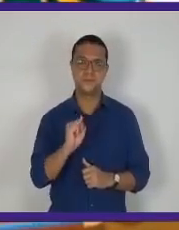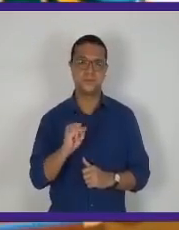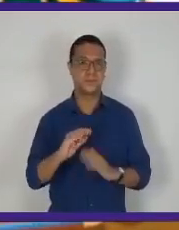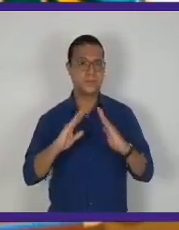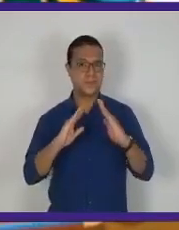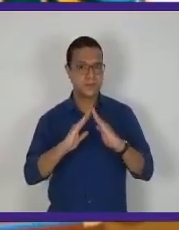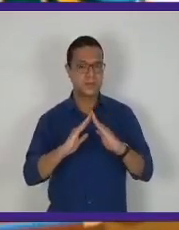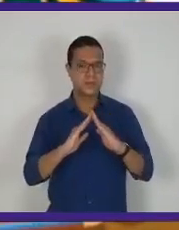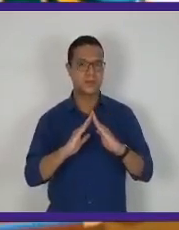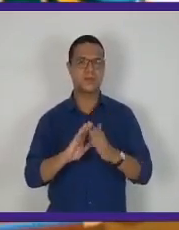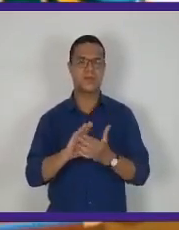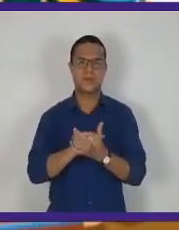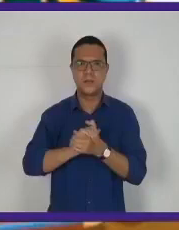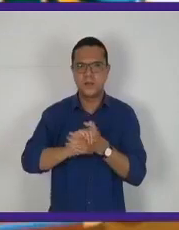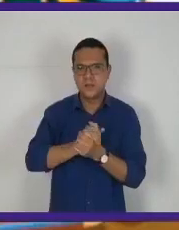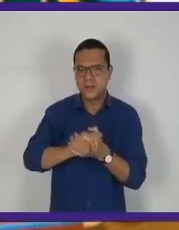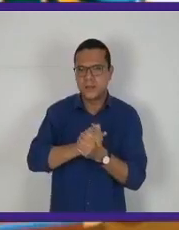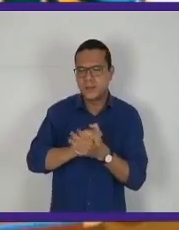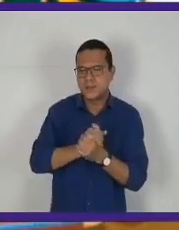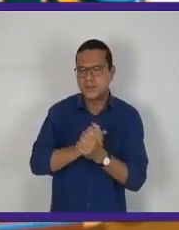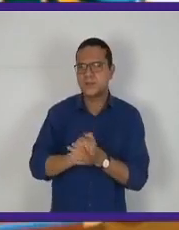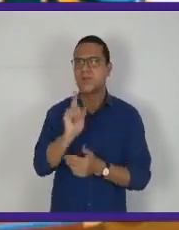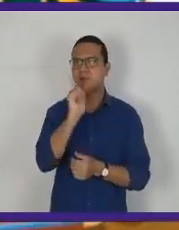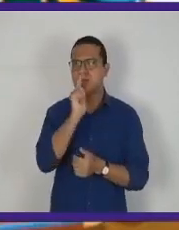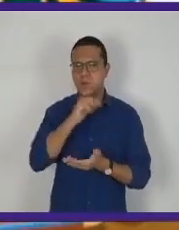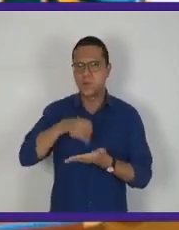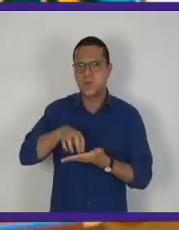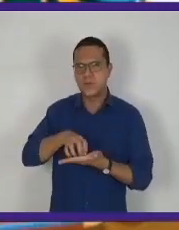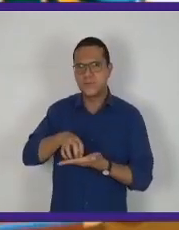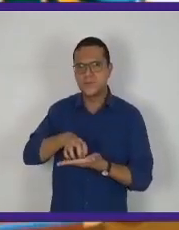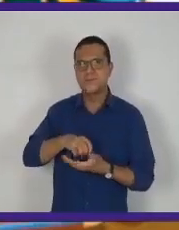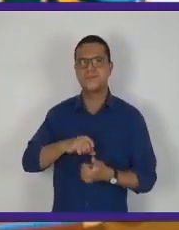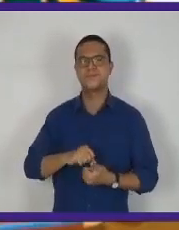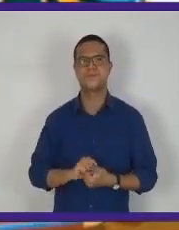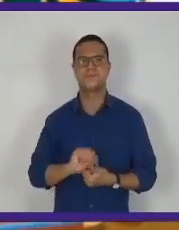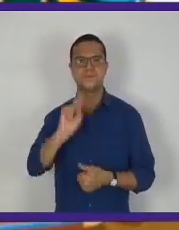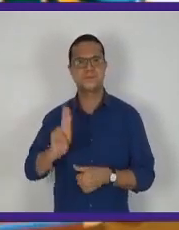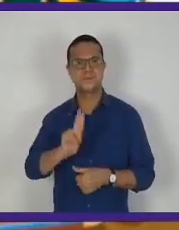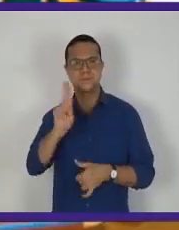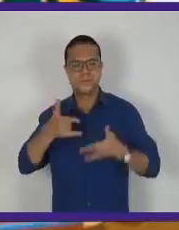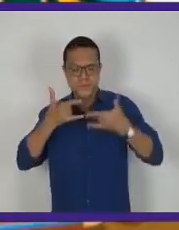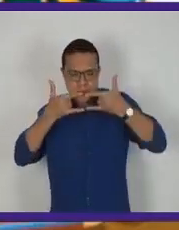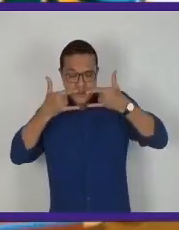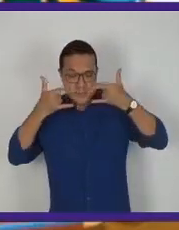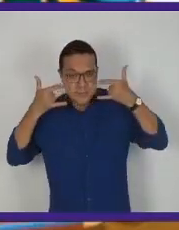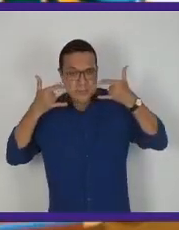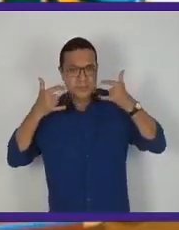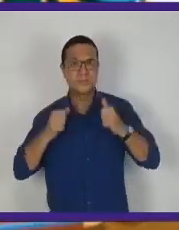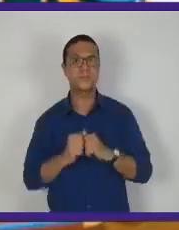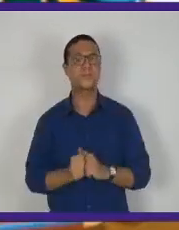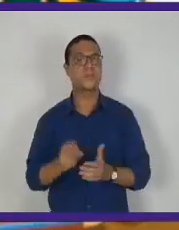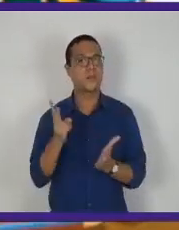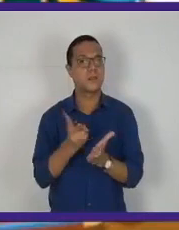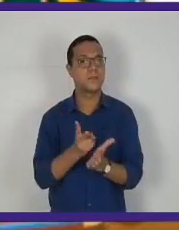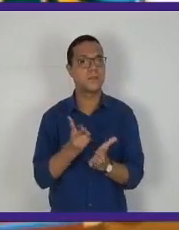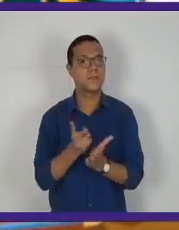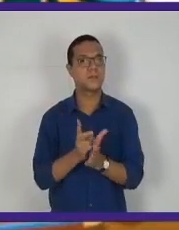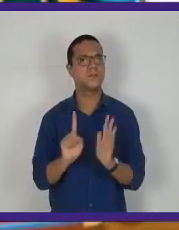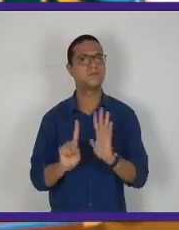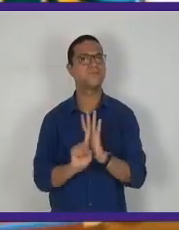se você estiver em casa, lavar as mãos com bastante água e sabão. Usar máscara,